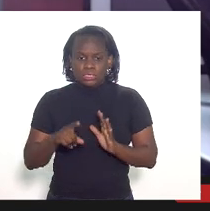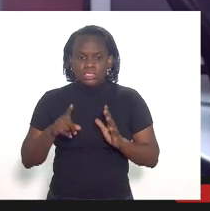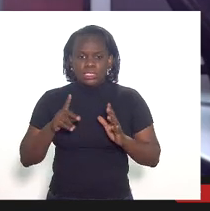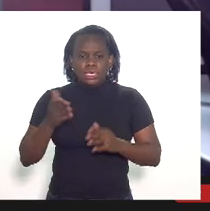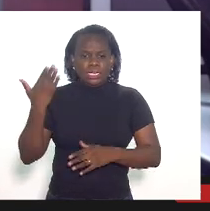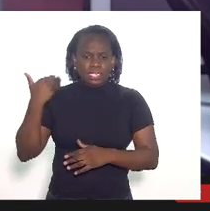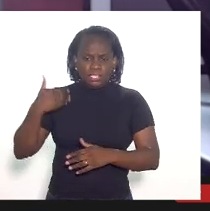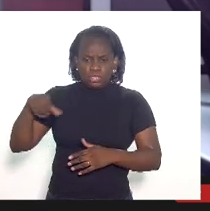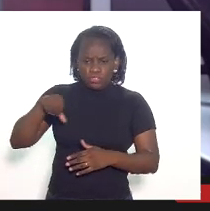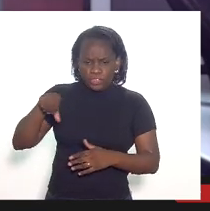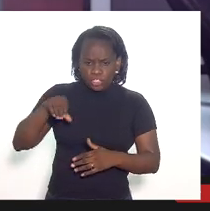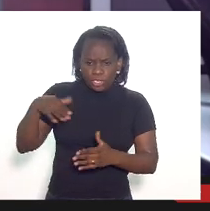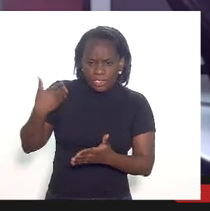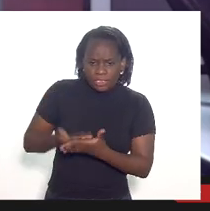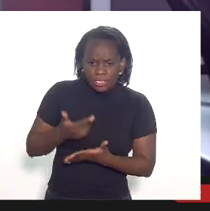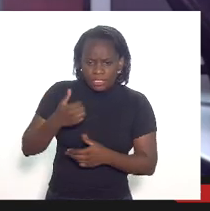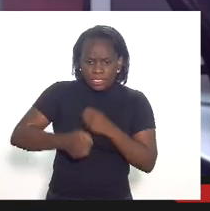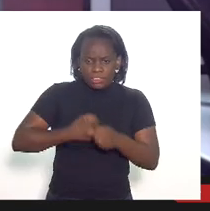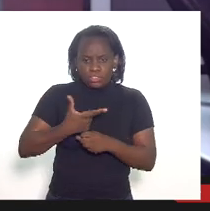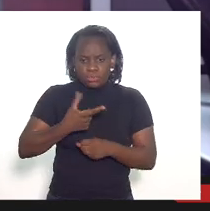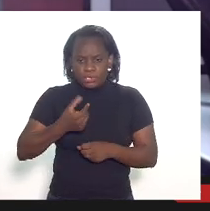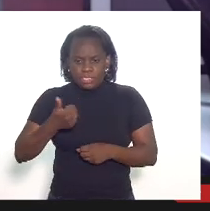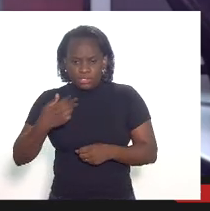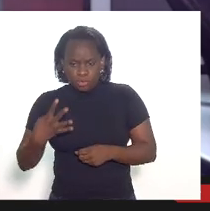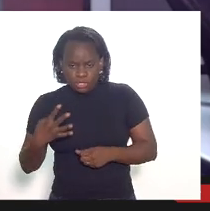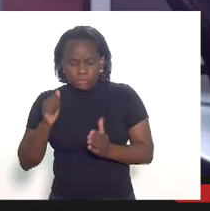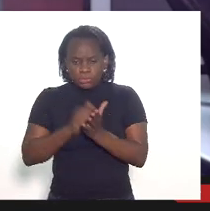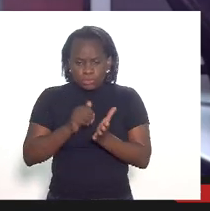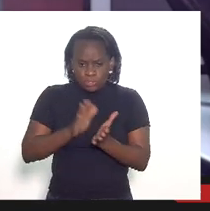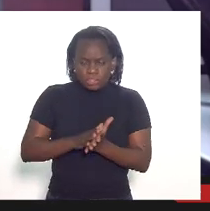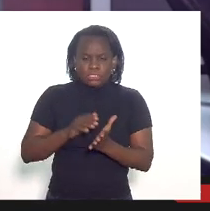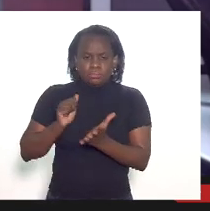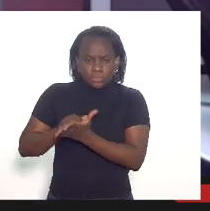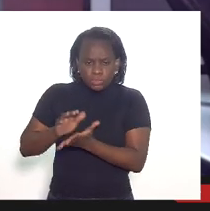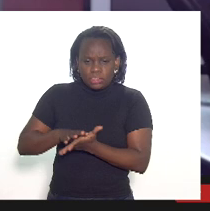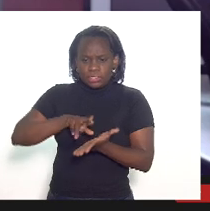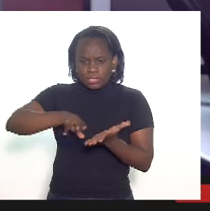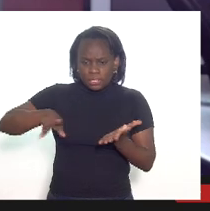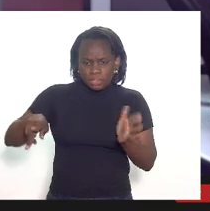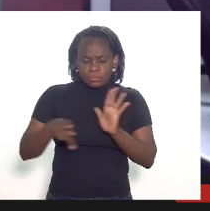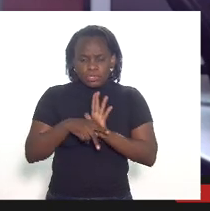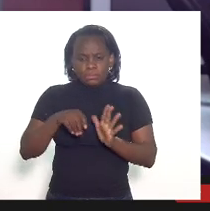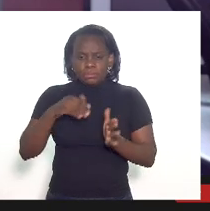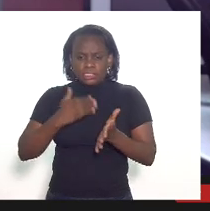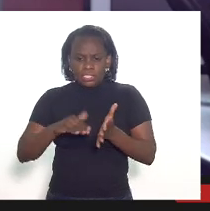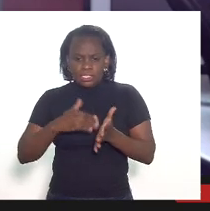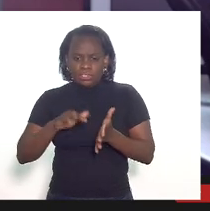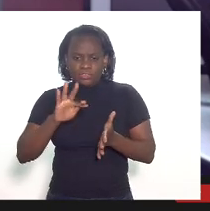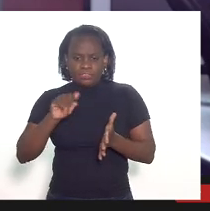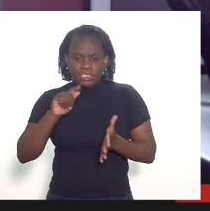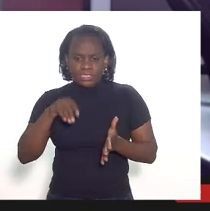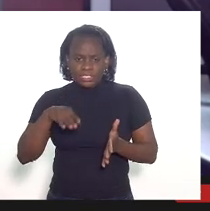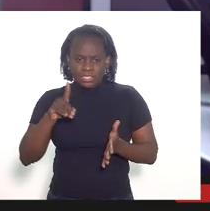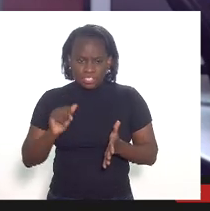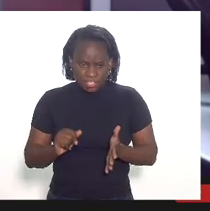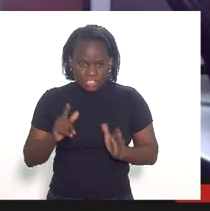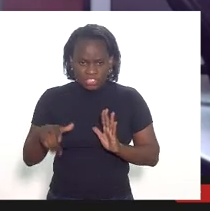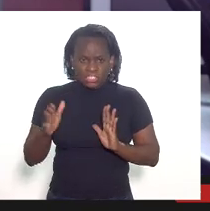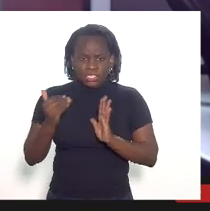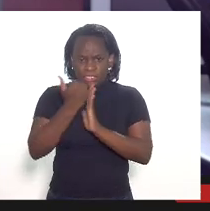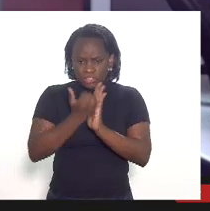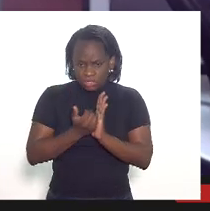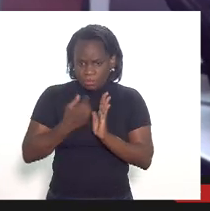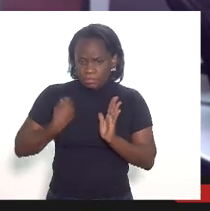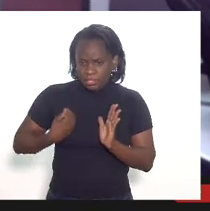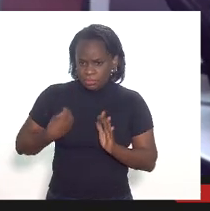99 até 2014 as multas aplicadas pela secretaria de fazenda foram objeto de dedução na